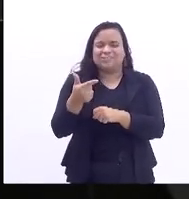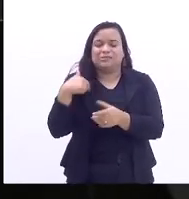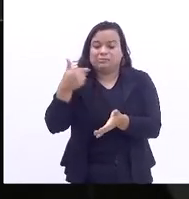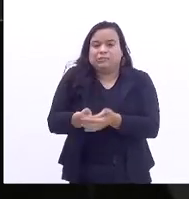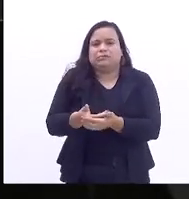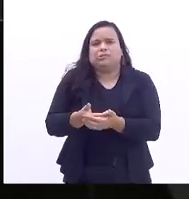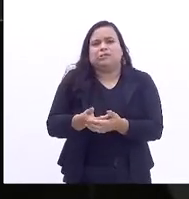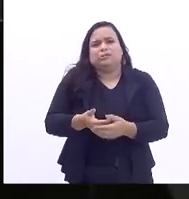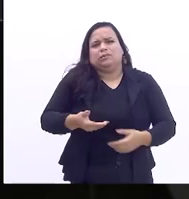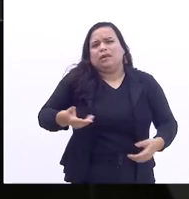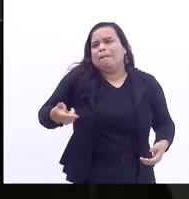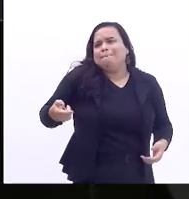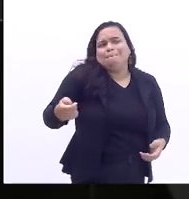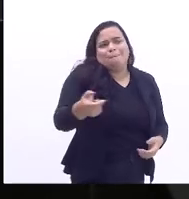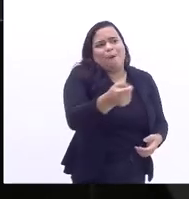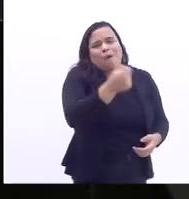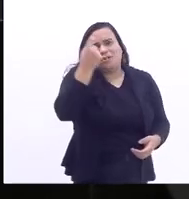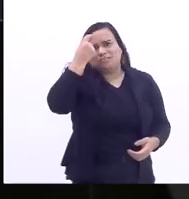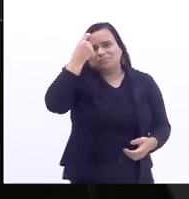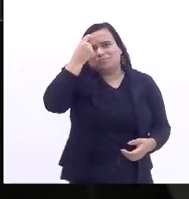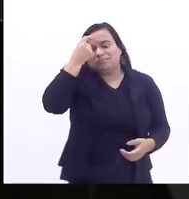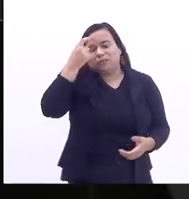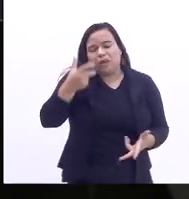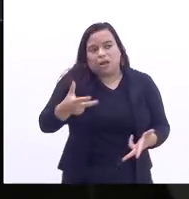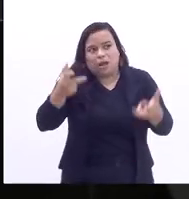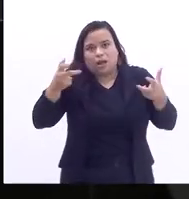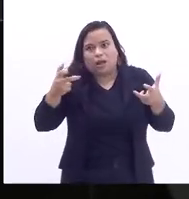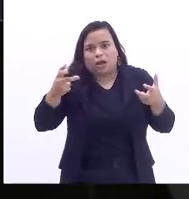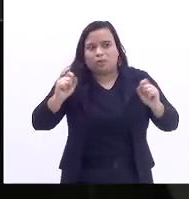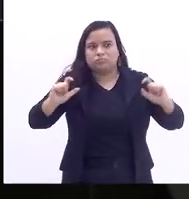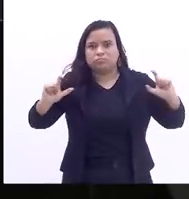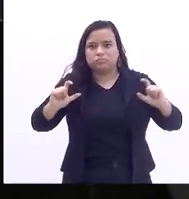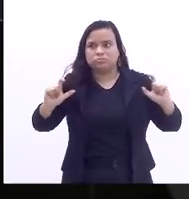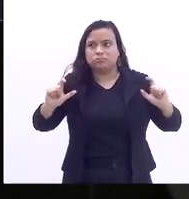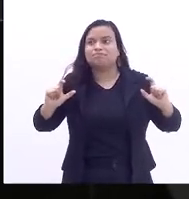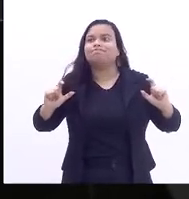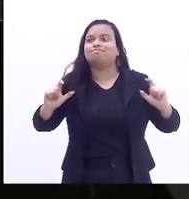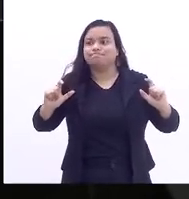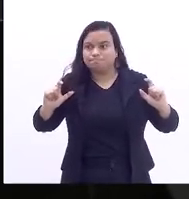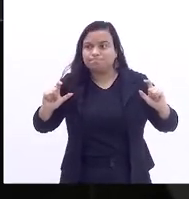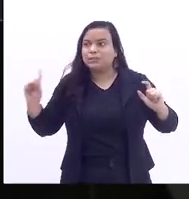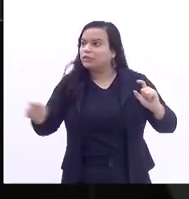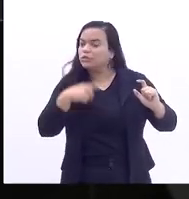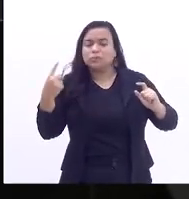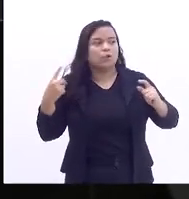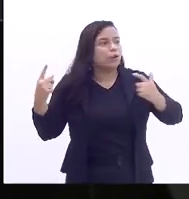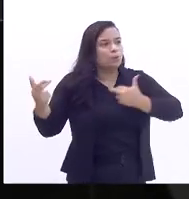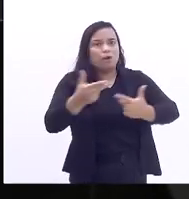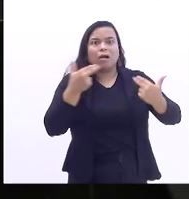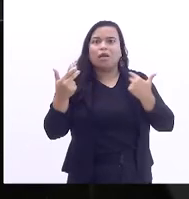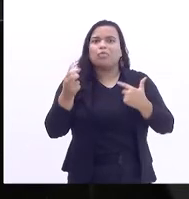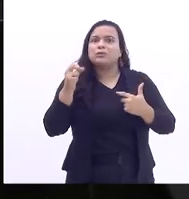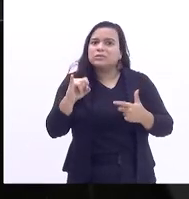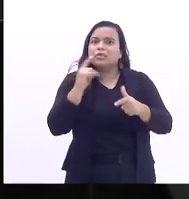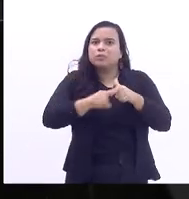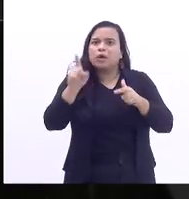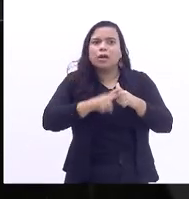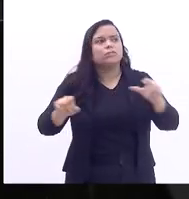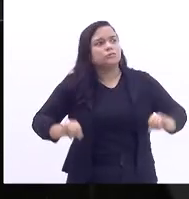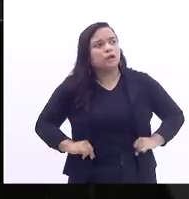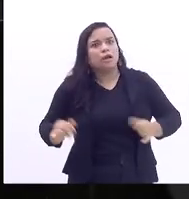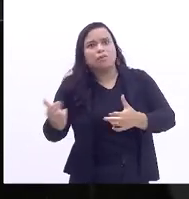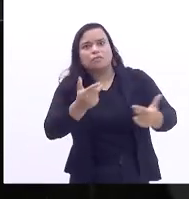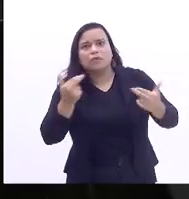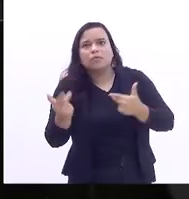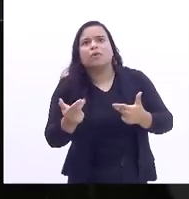muito poucos se conscientizaram que são passageiros do mesmo barco e que não